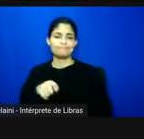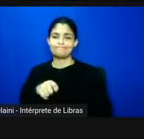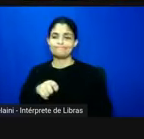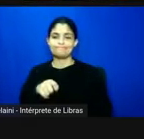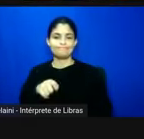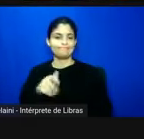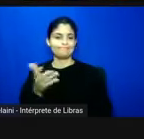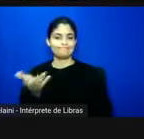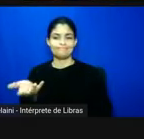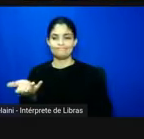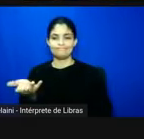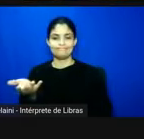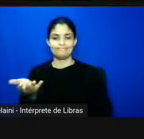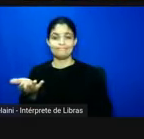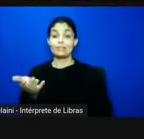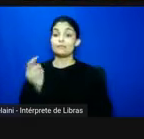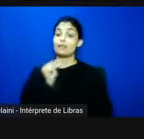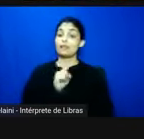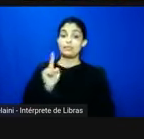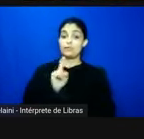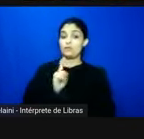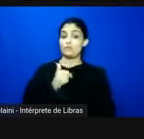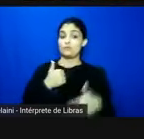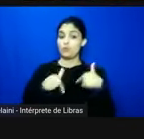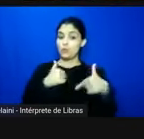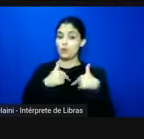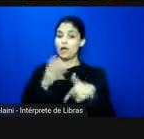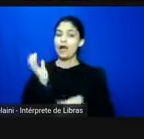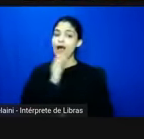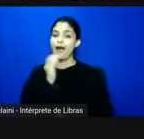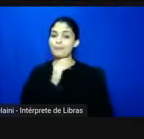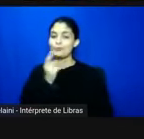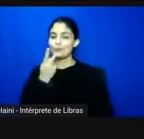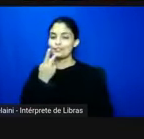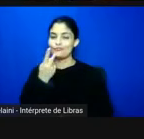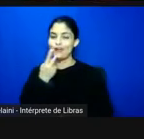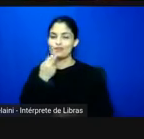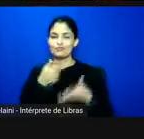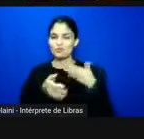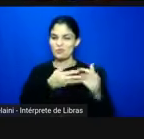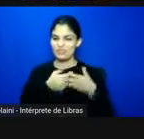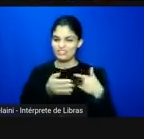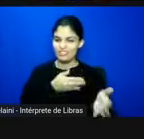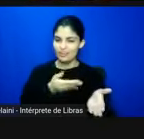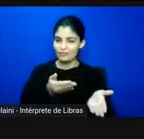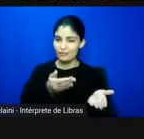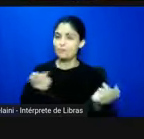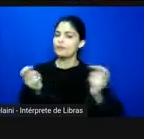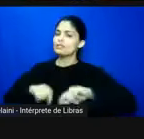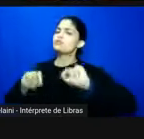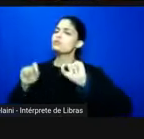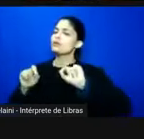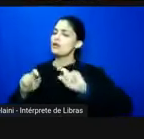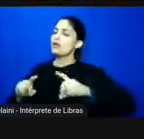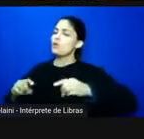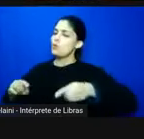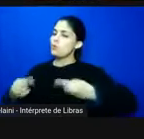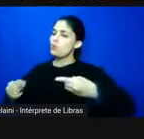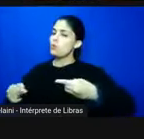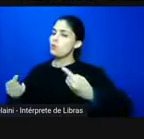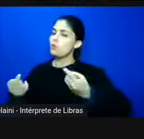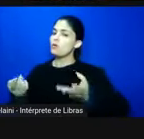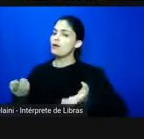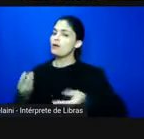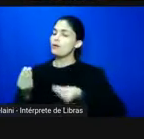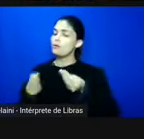para não fazer esse trabalho como dizem nas coxas é preciso desafiar então aquilo que se